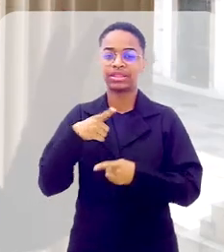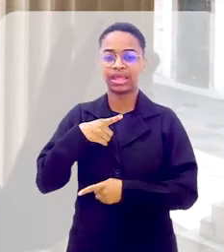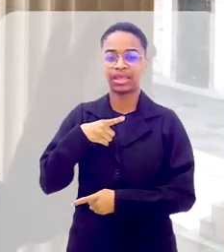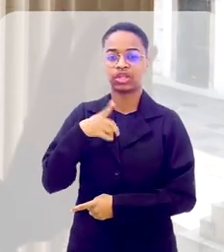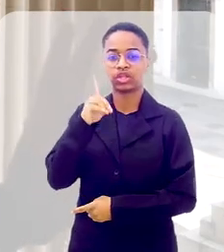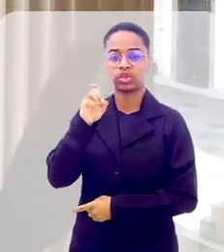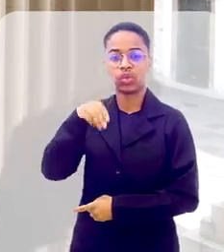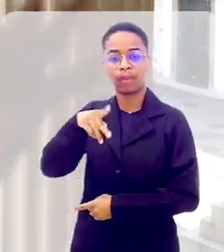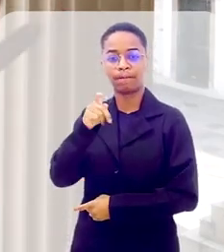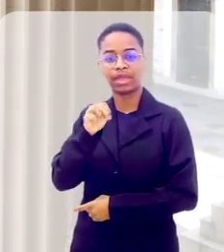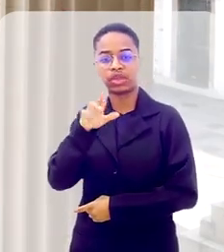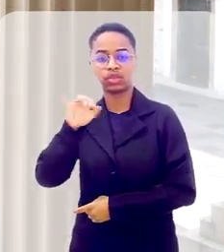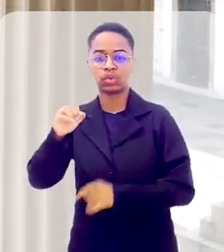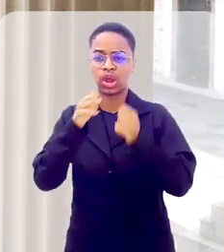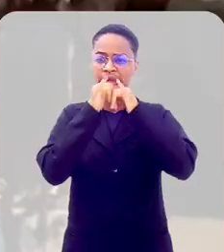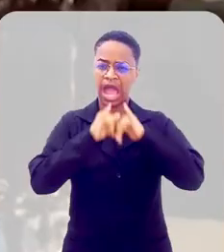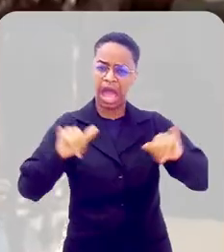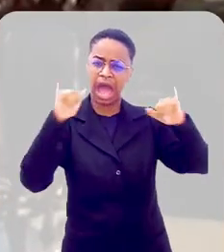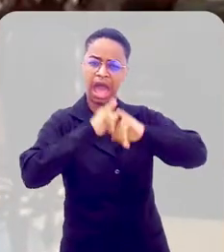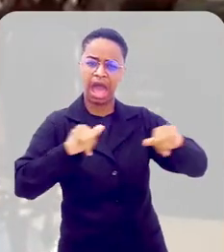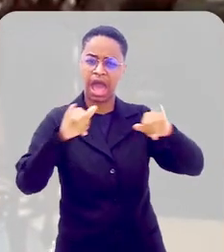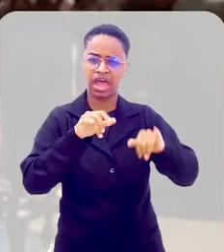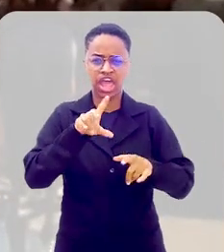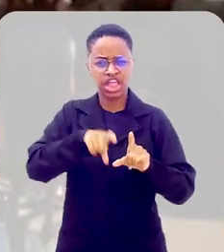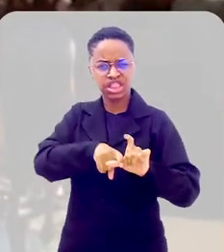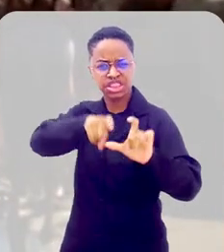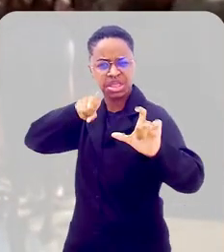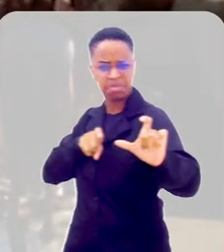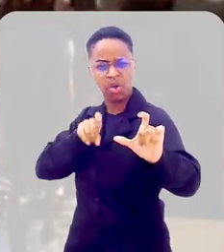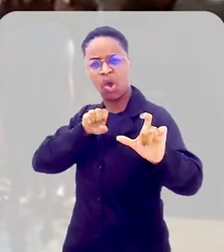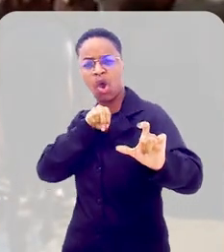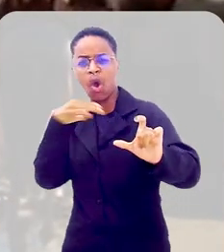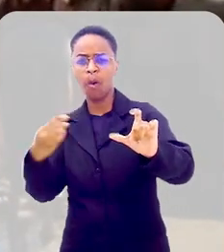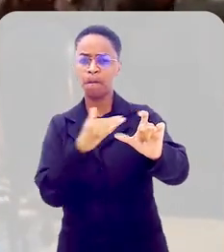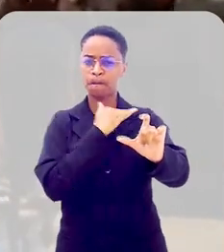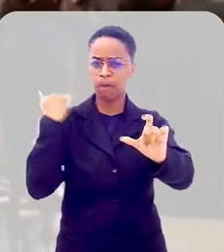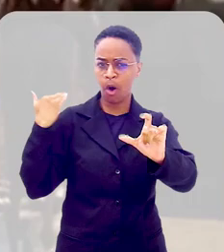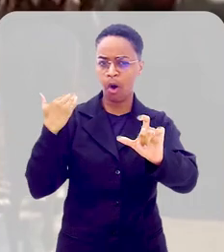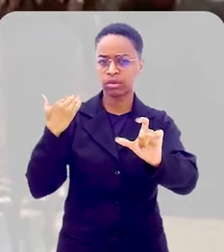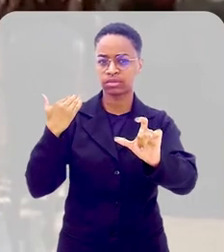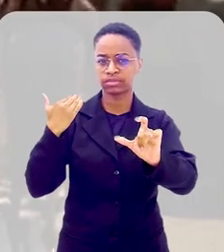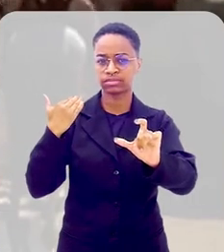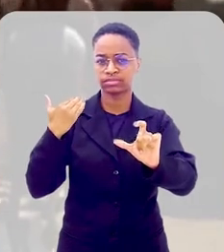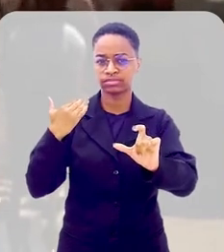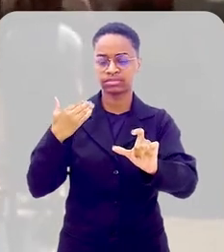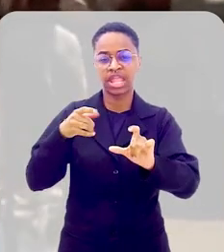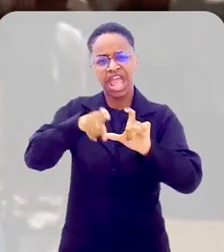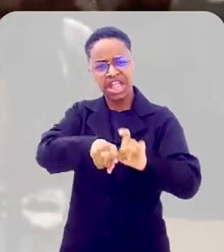amarras do Brasil de Portugal num simples ato. Independência! Ou morte!